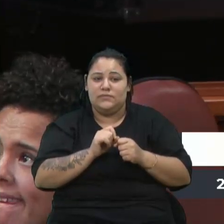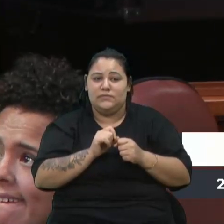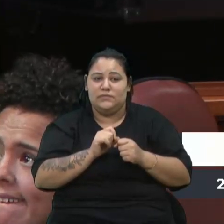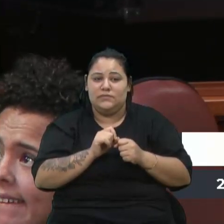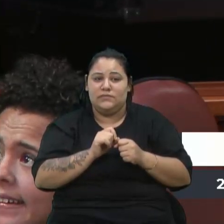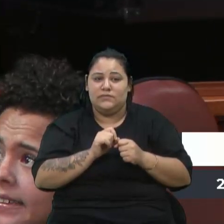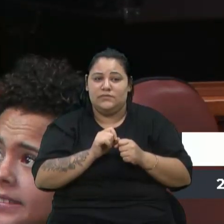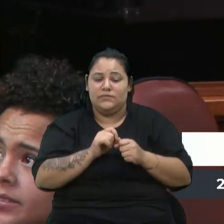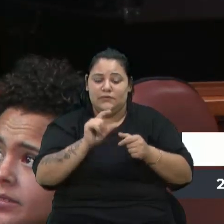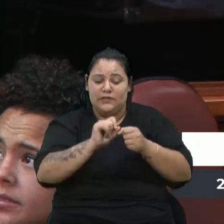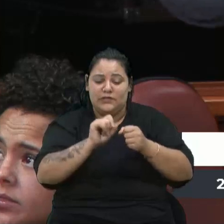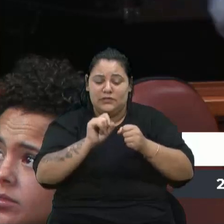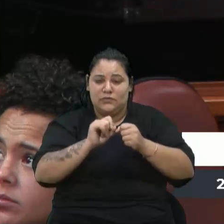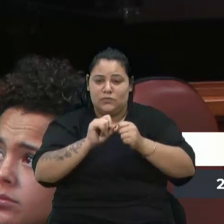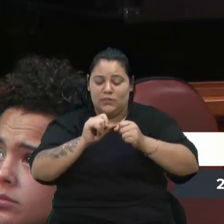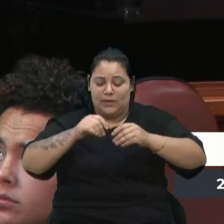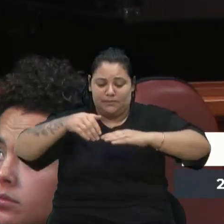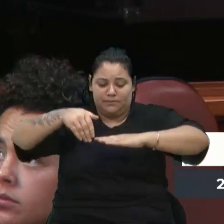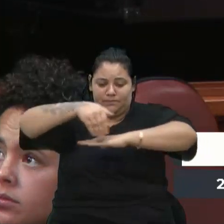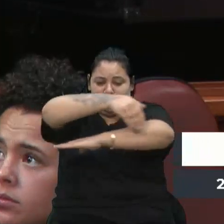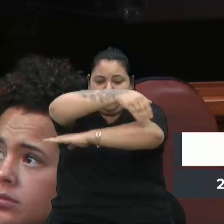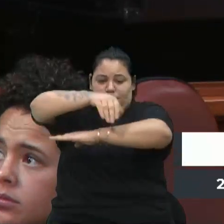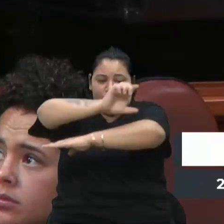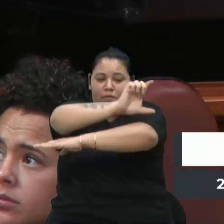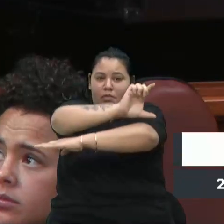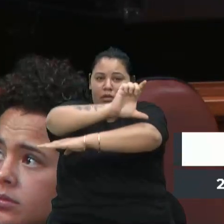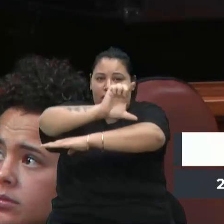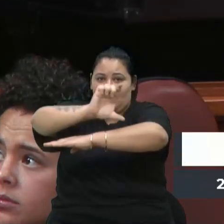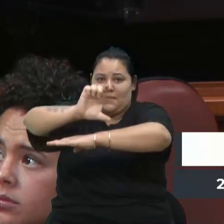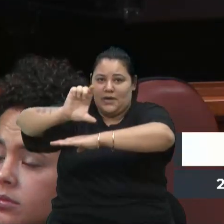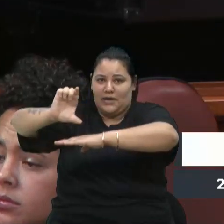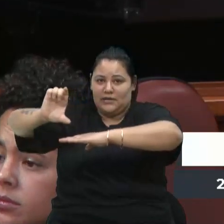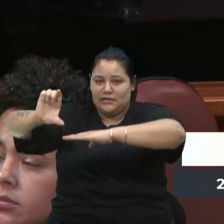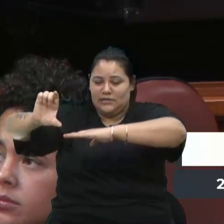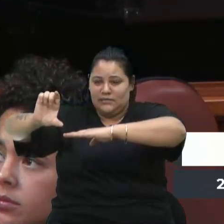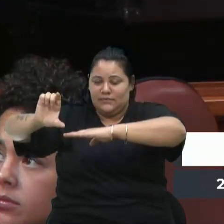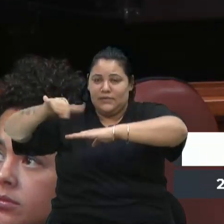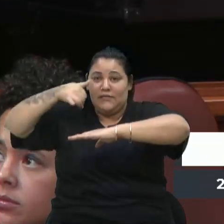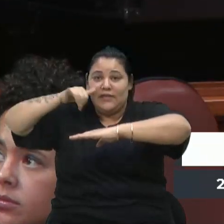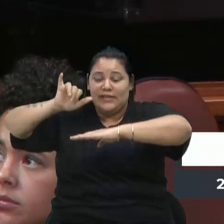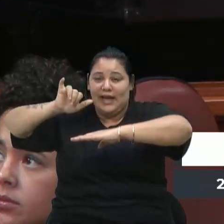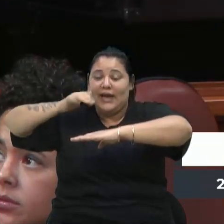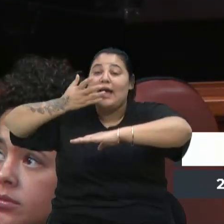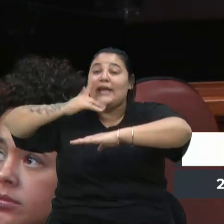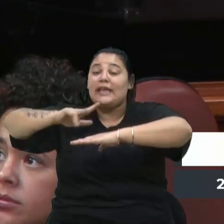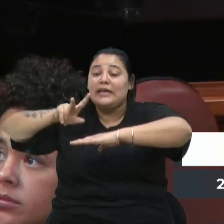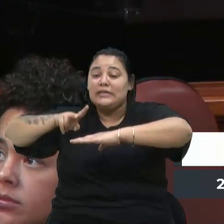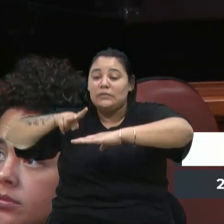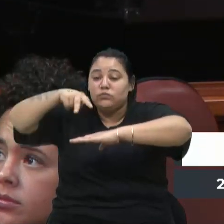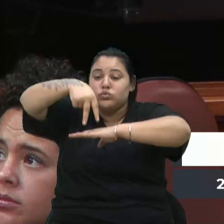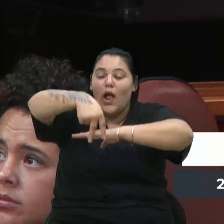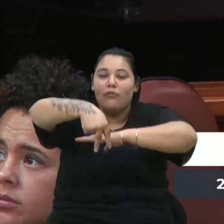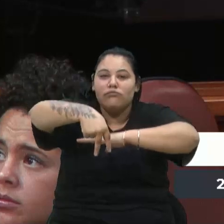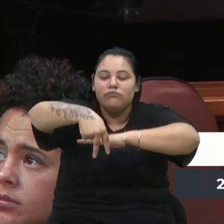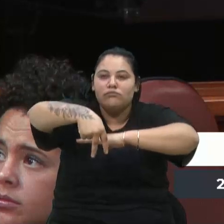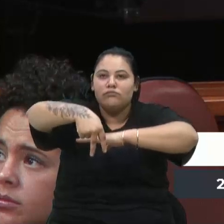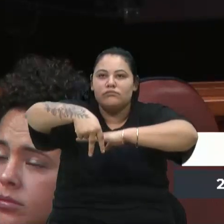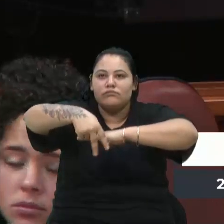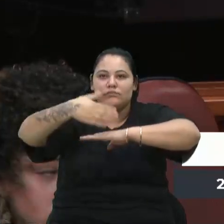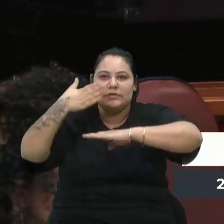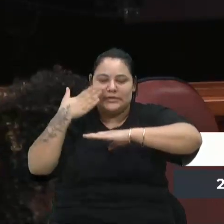base de concreto para fazer o guarda-corpo. Sabe, vereador Zanquim, o senhor que é homem sensível e, quando a gente conversou sobre